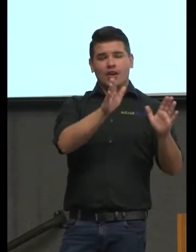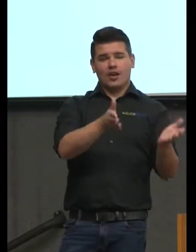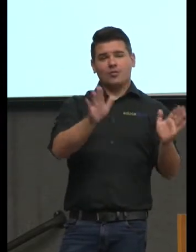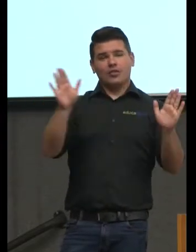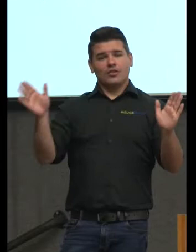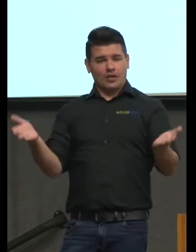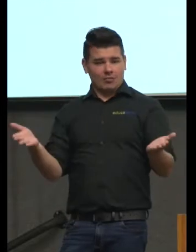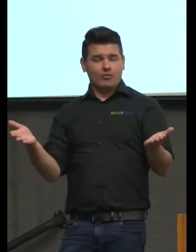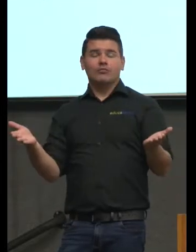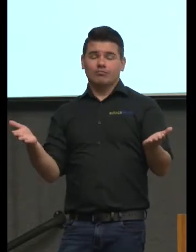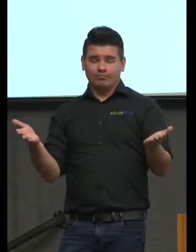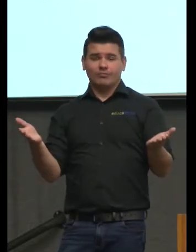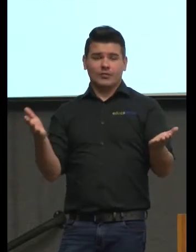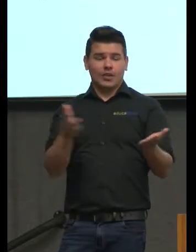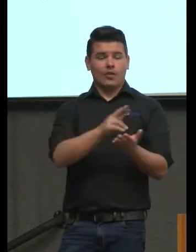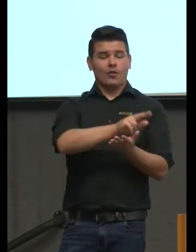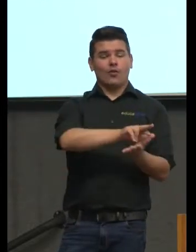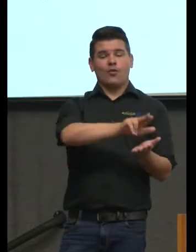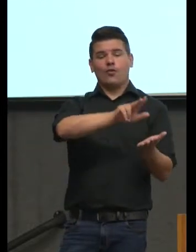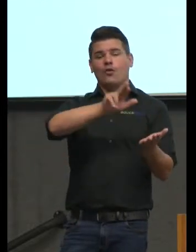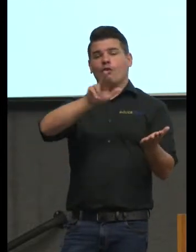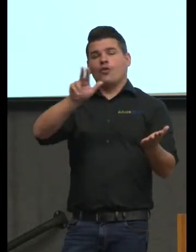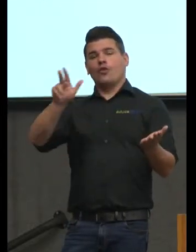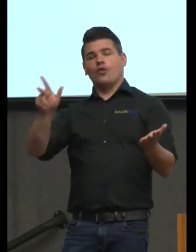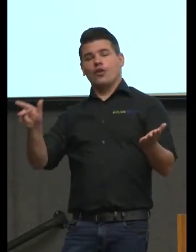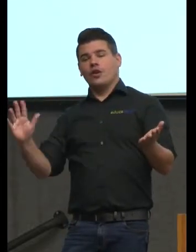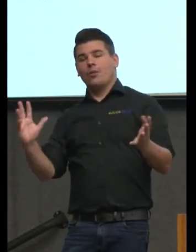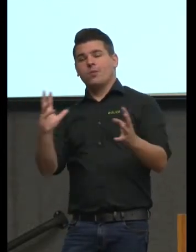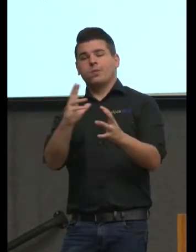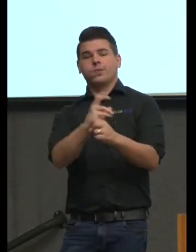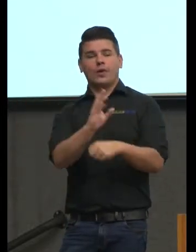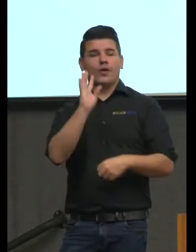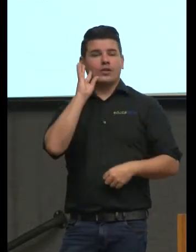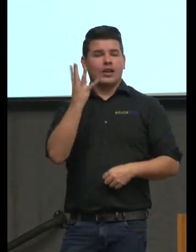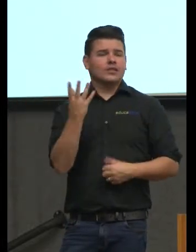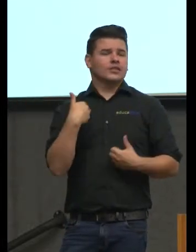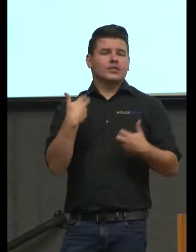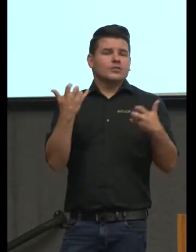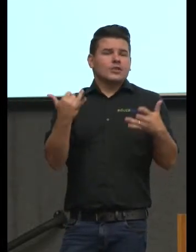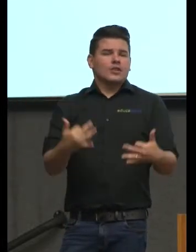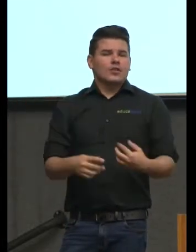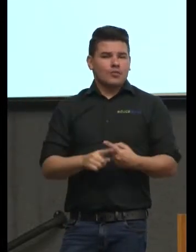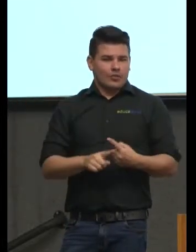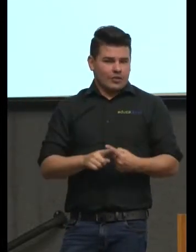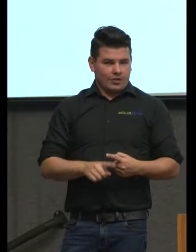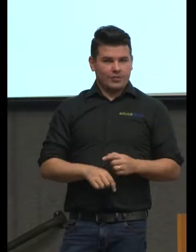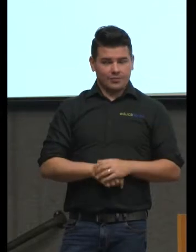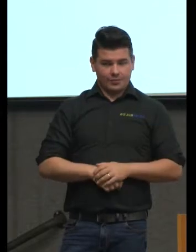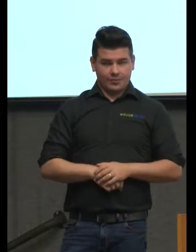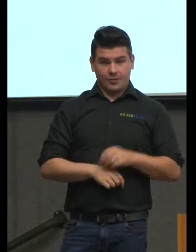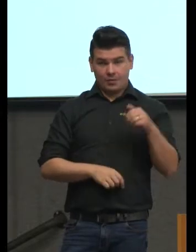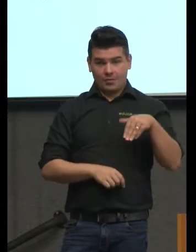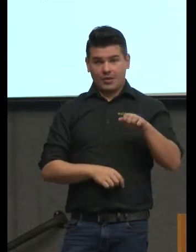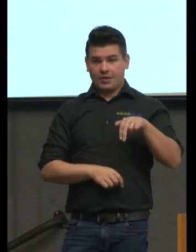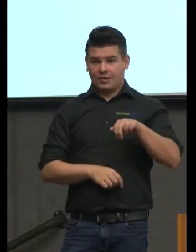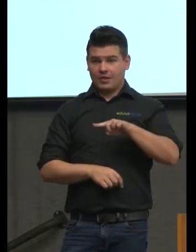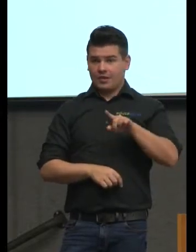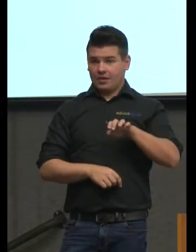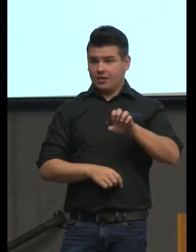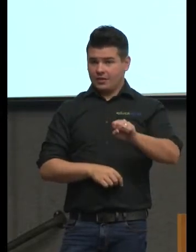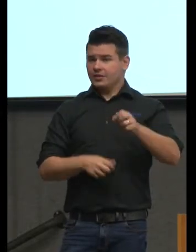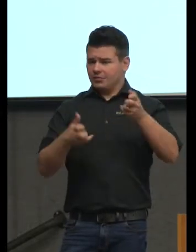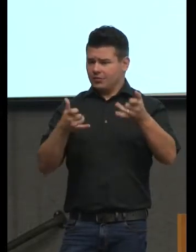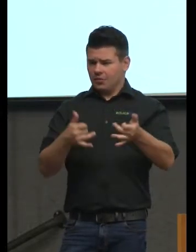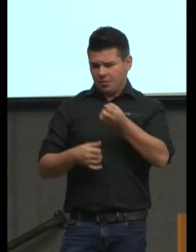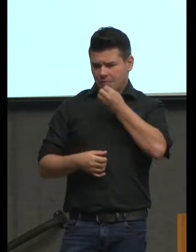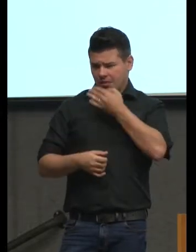em que coisas acontecem e e por que que eu estou falando isso o Menezes falou muito bem ainda que ele